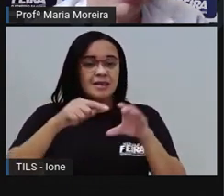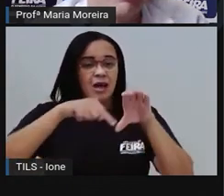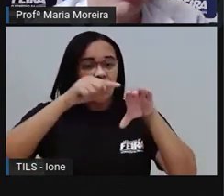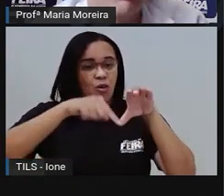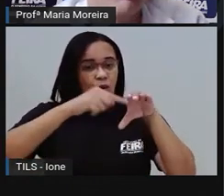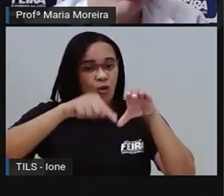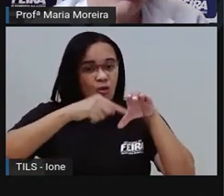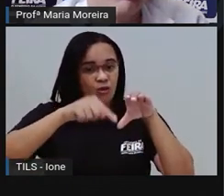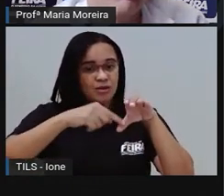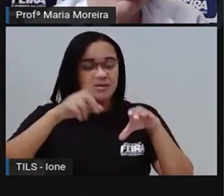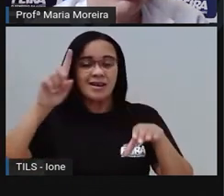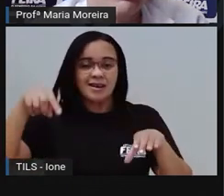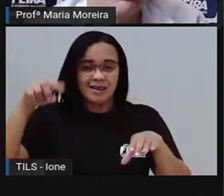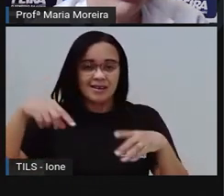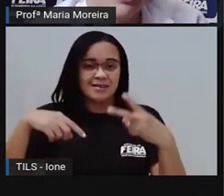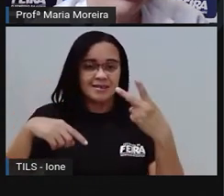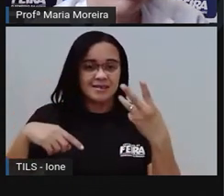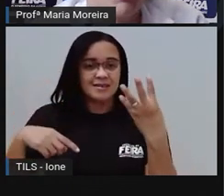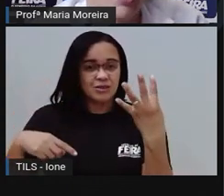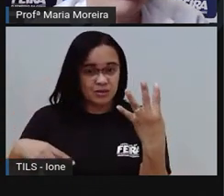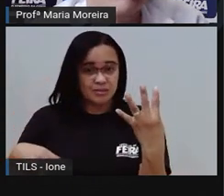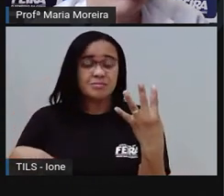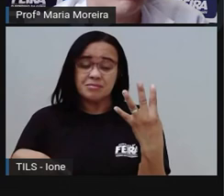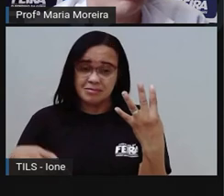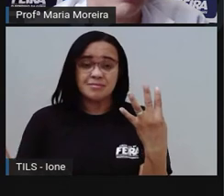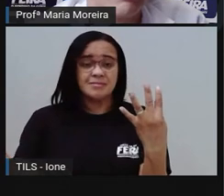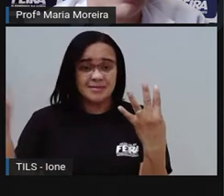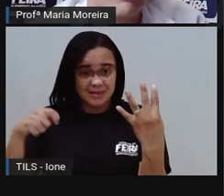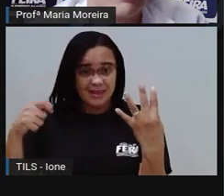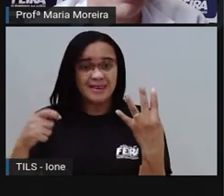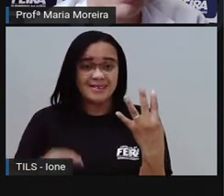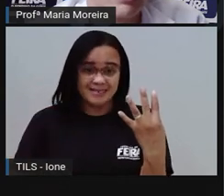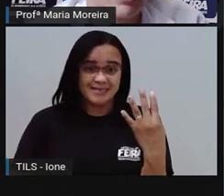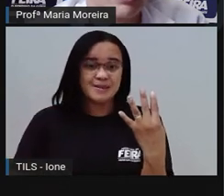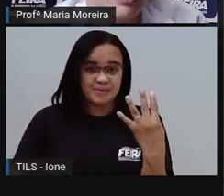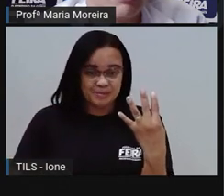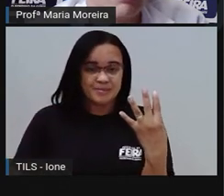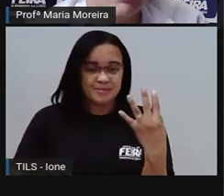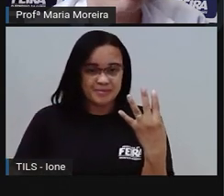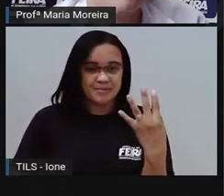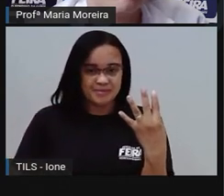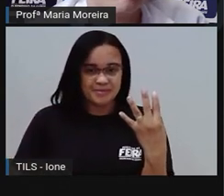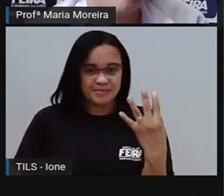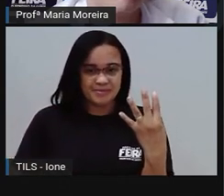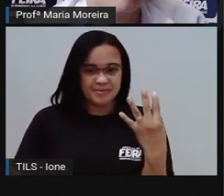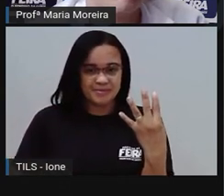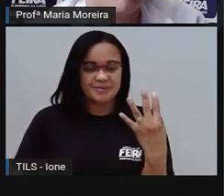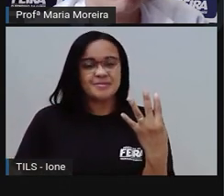Que é o quê, ó? Um, dois, três, quatro. Tá vendo? Então, ó.